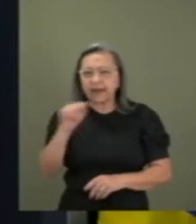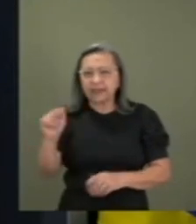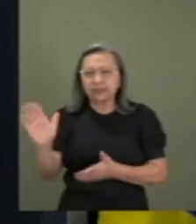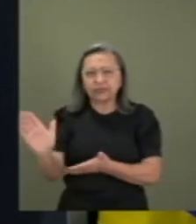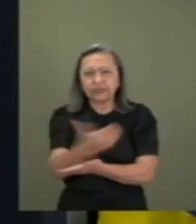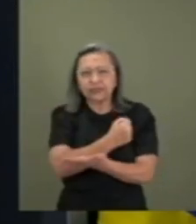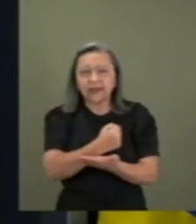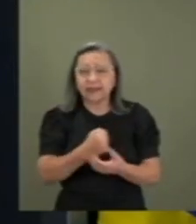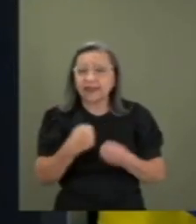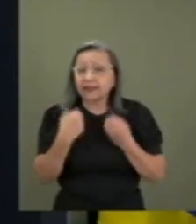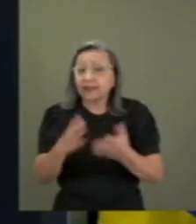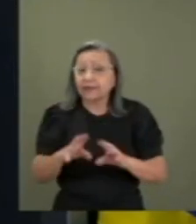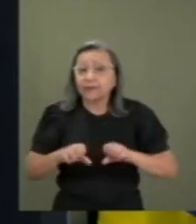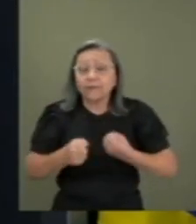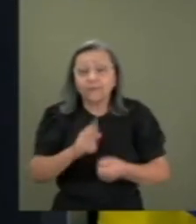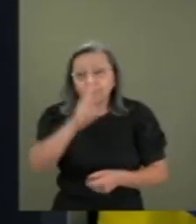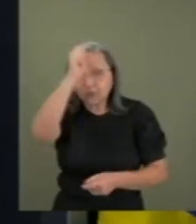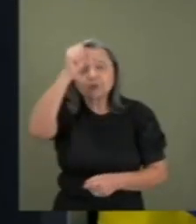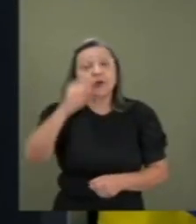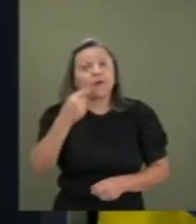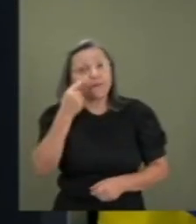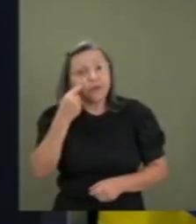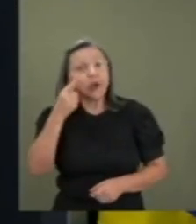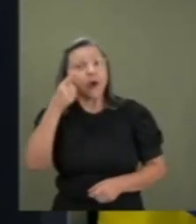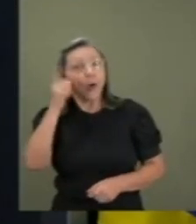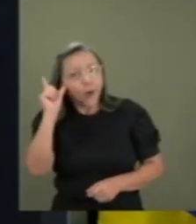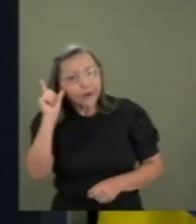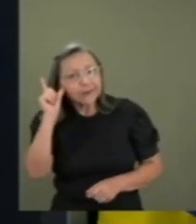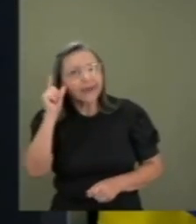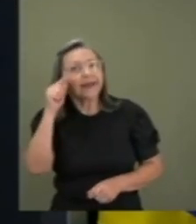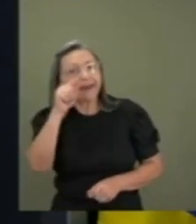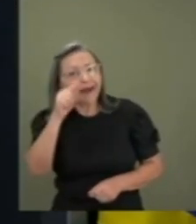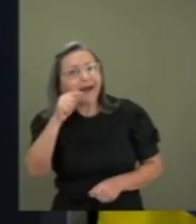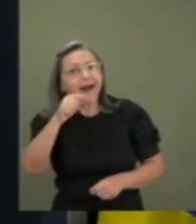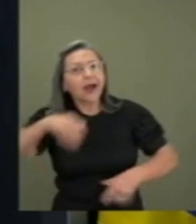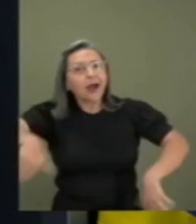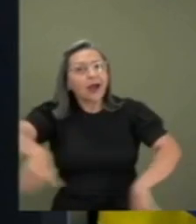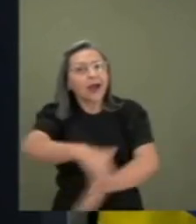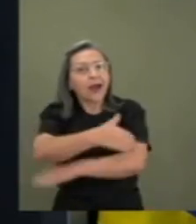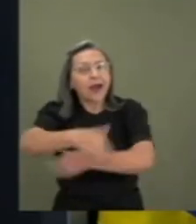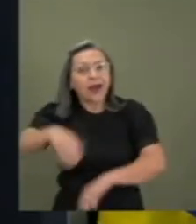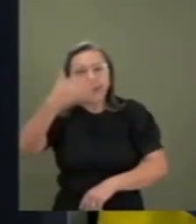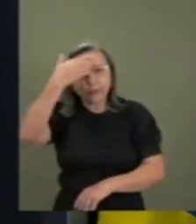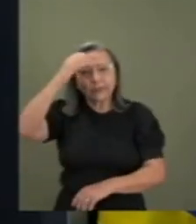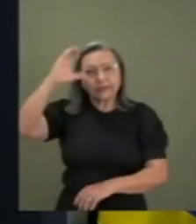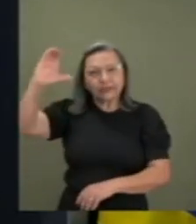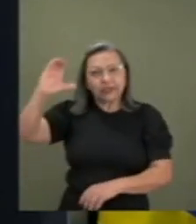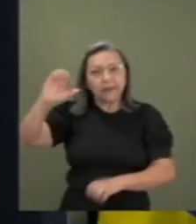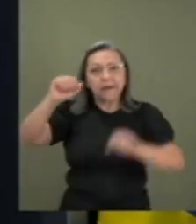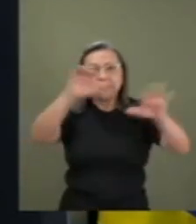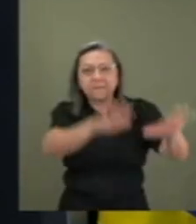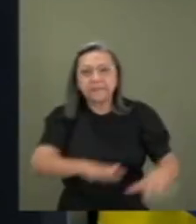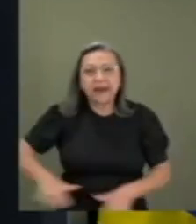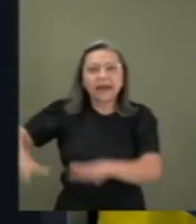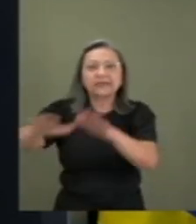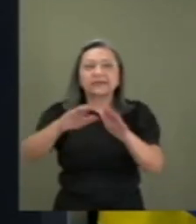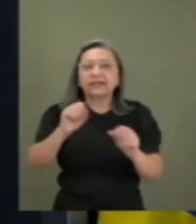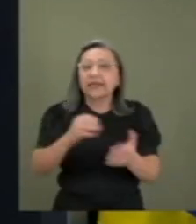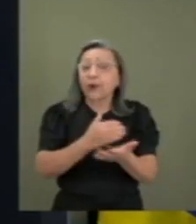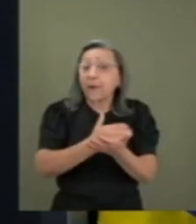força. O que eu vi ontem, nas ruas de Curitiba, na praça que começou a direta já,